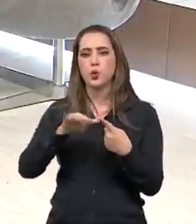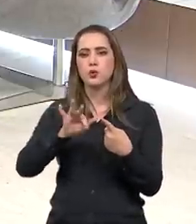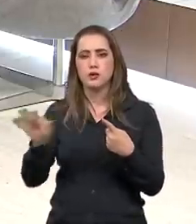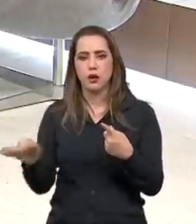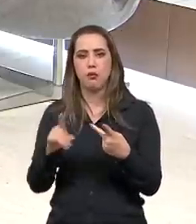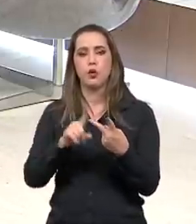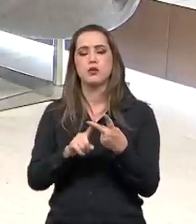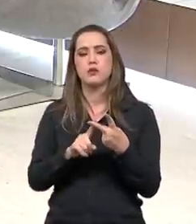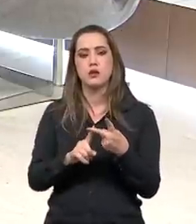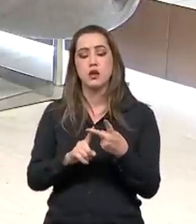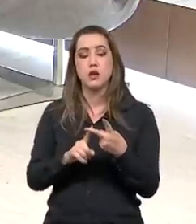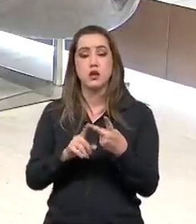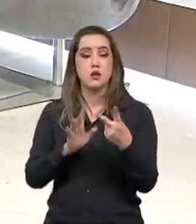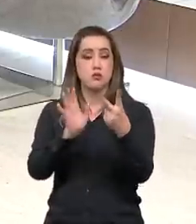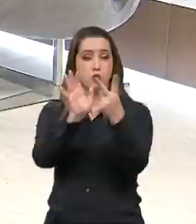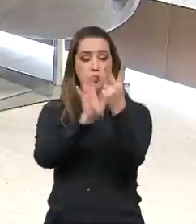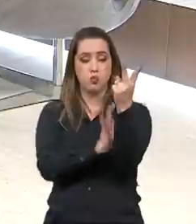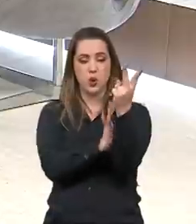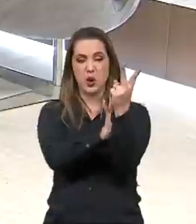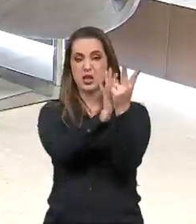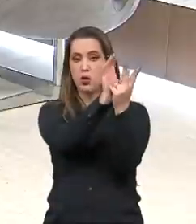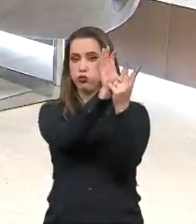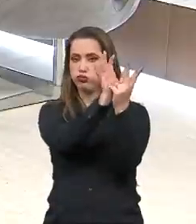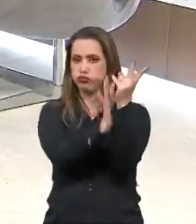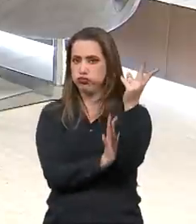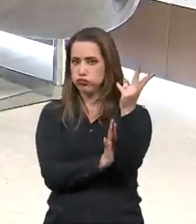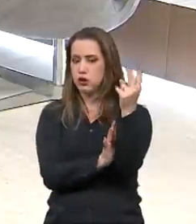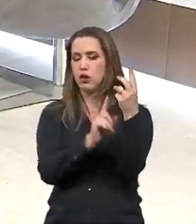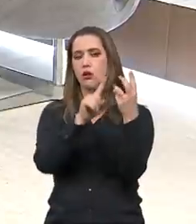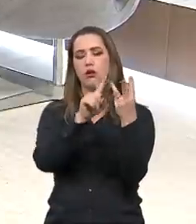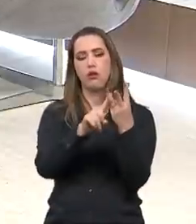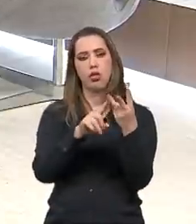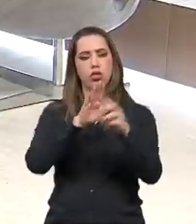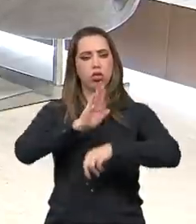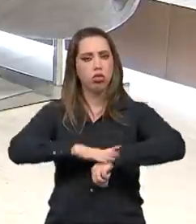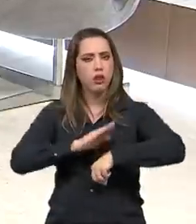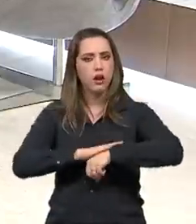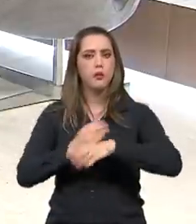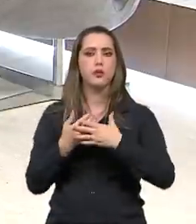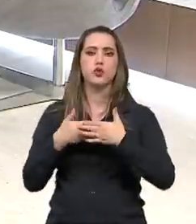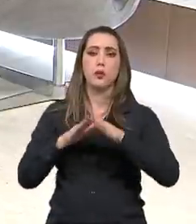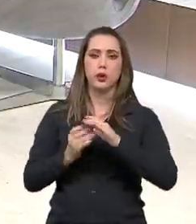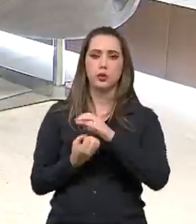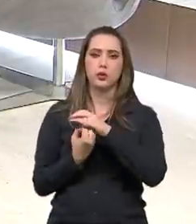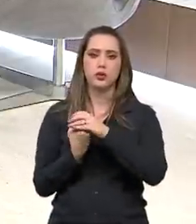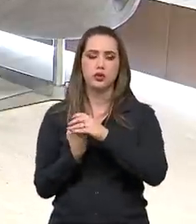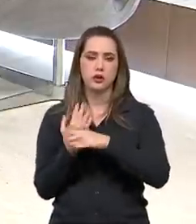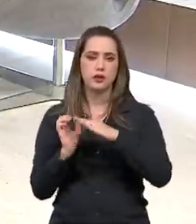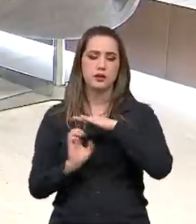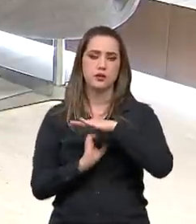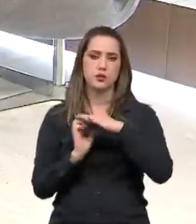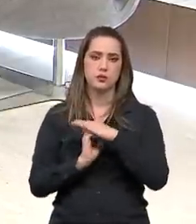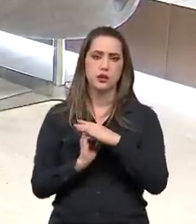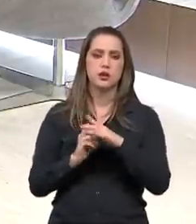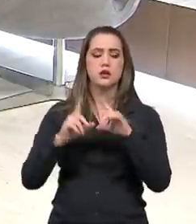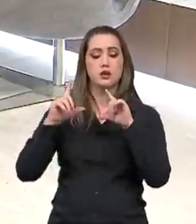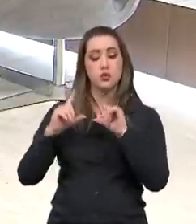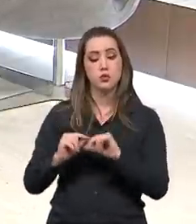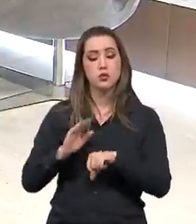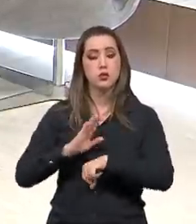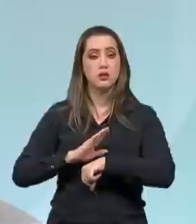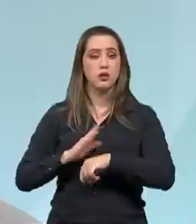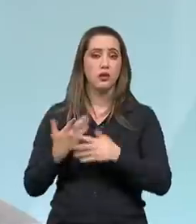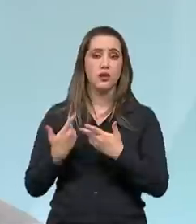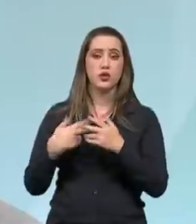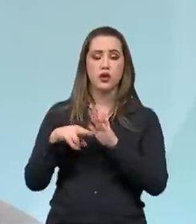muito expressivos de redução de burocracia. Redução do tempo para abertura de empresas. Redução de regras absurdas